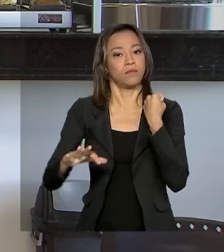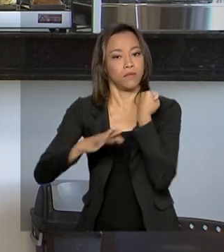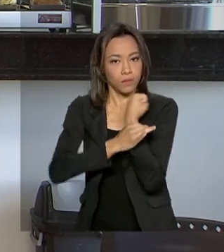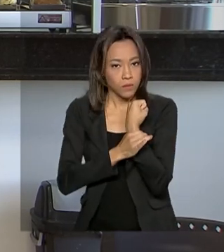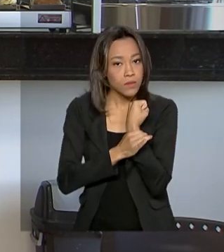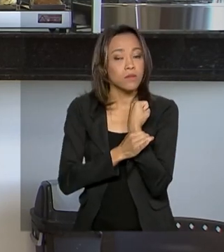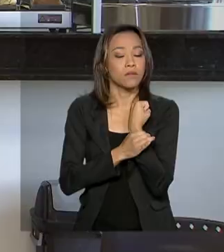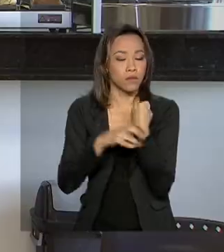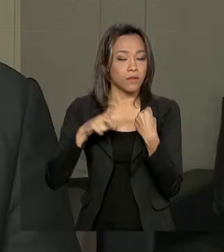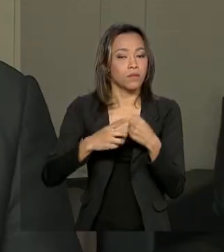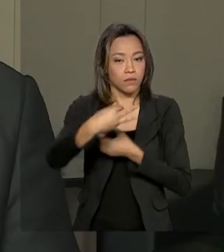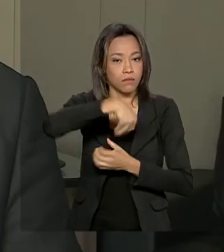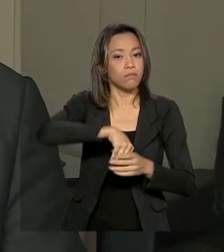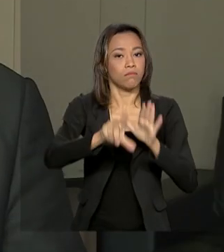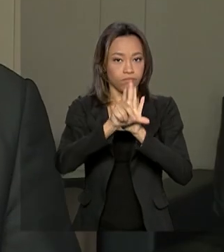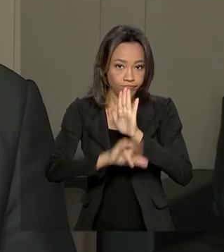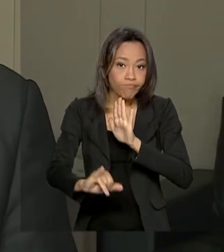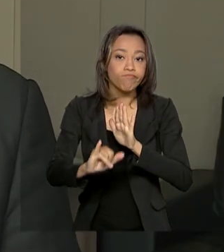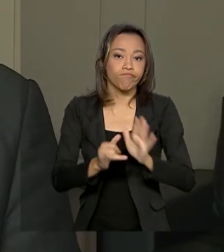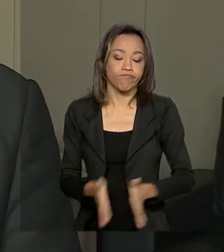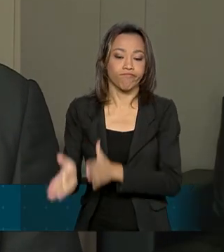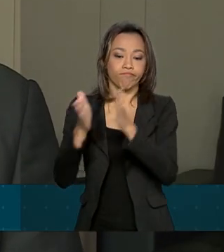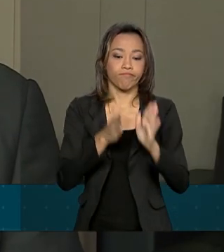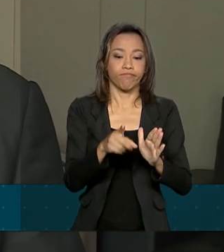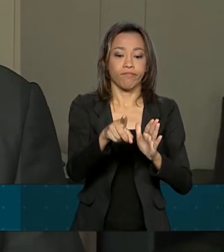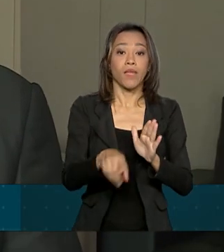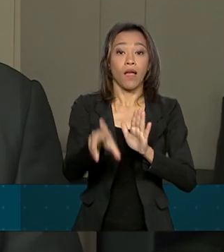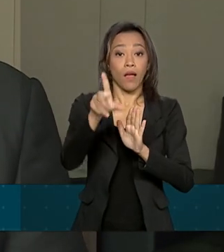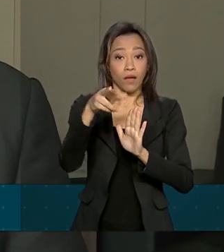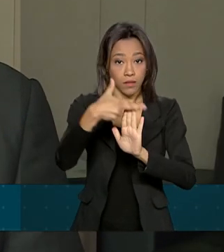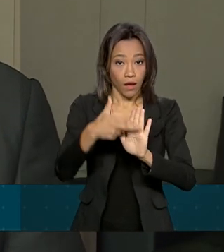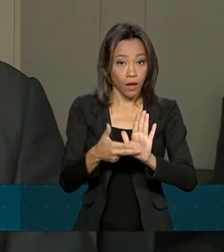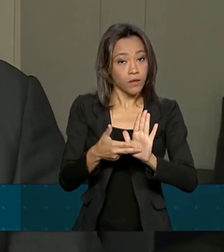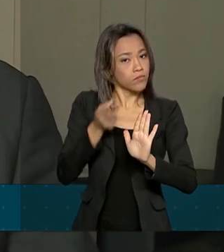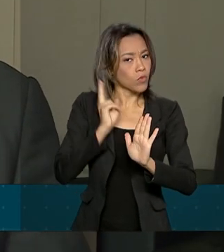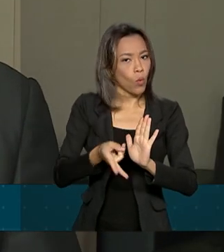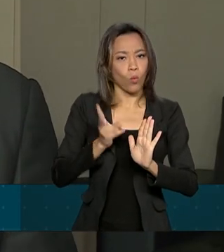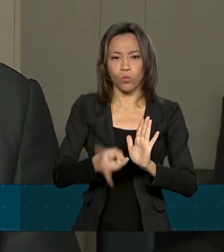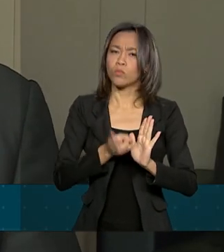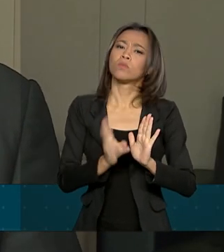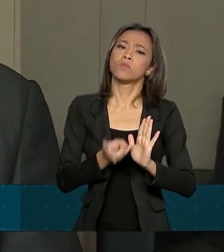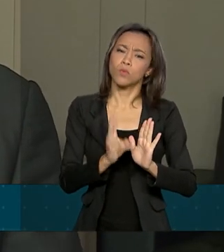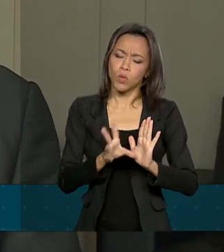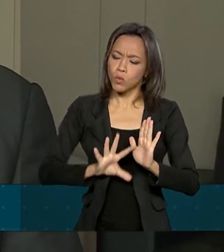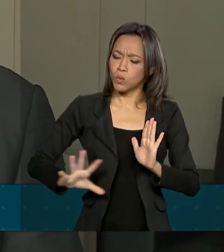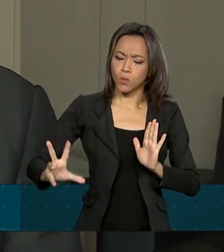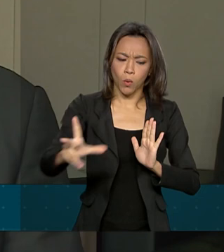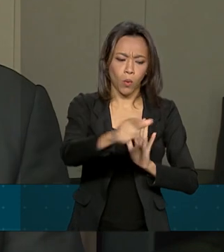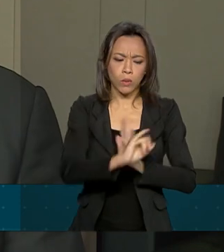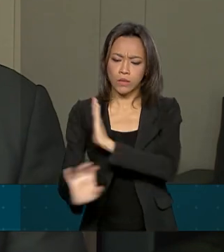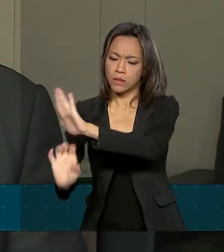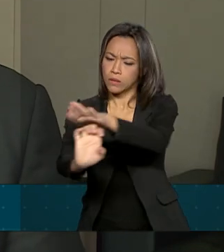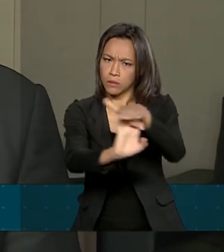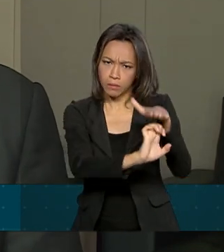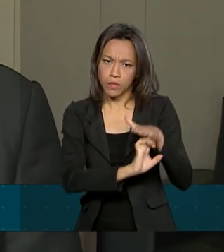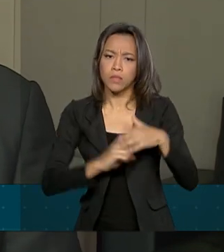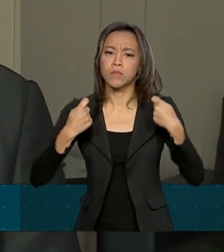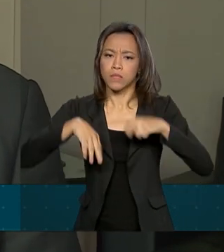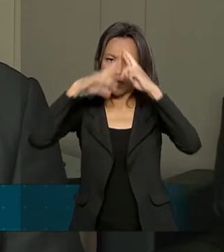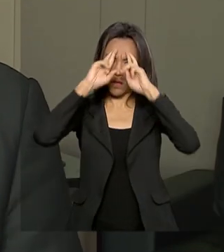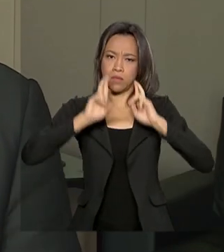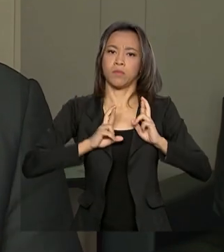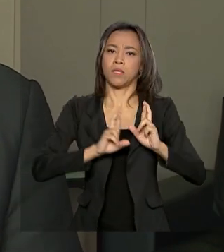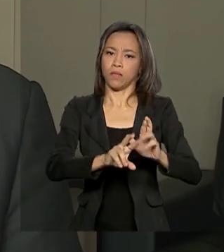previstas em lei. As regras continuam sendo valendo, todos os empreendedores continuam tendo que respeitar a lei e as normas